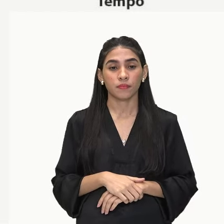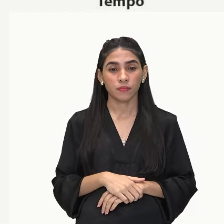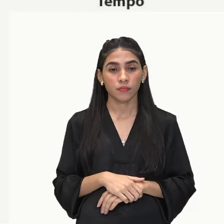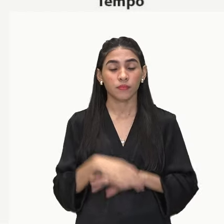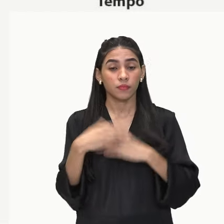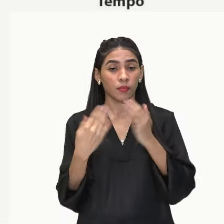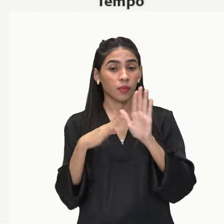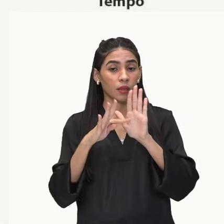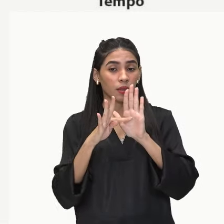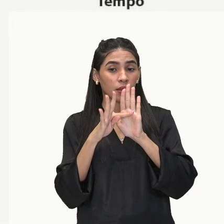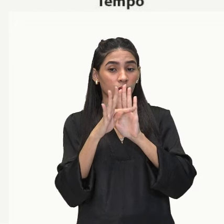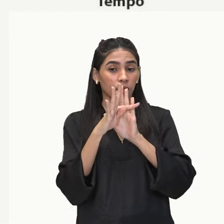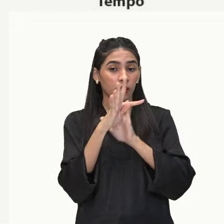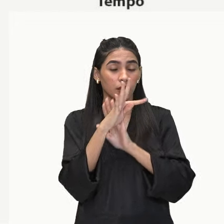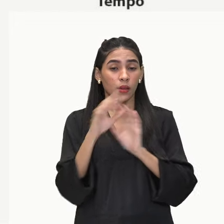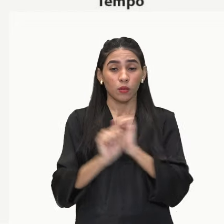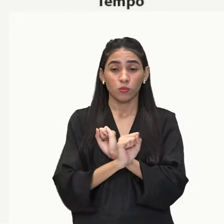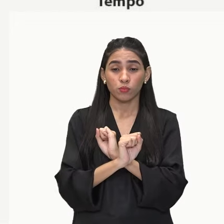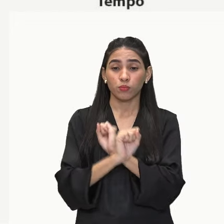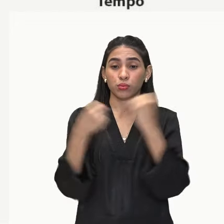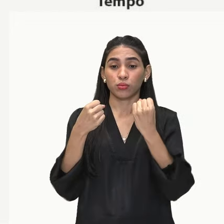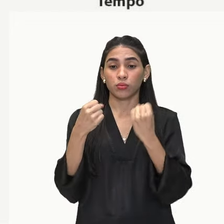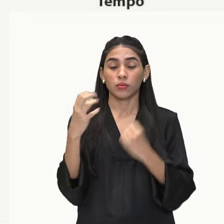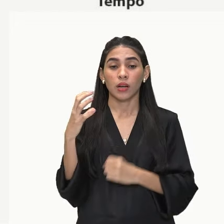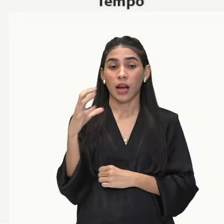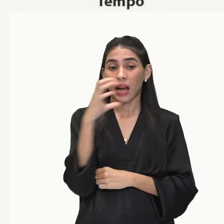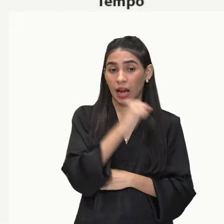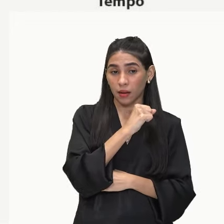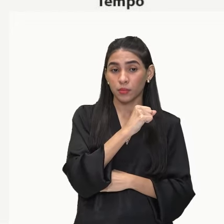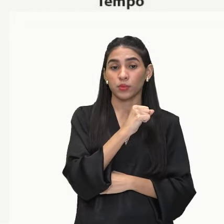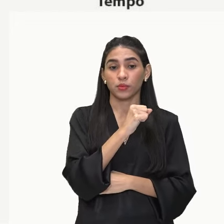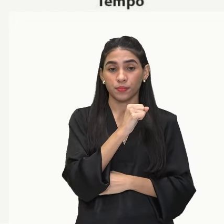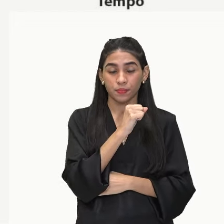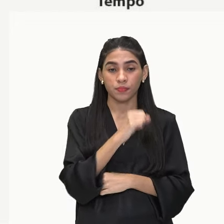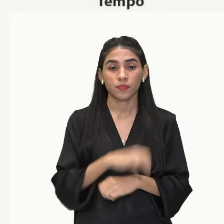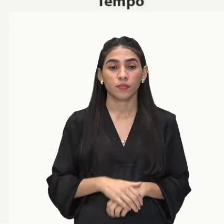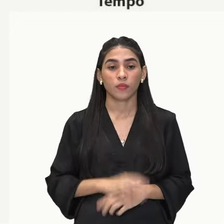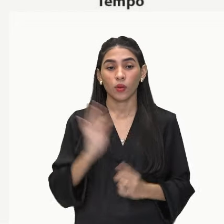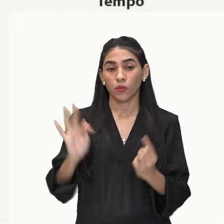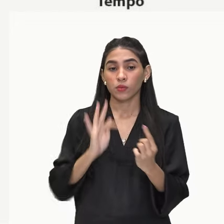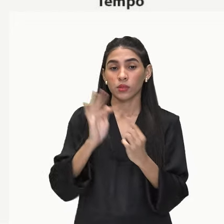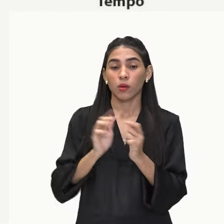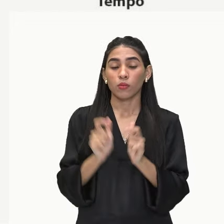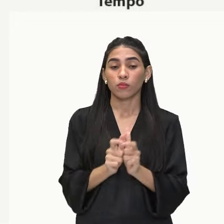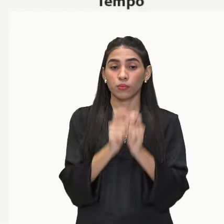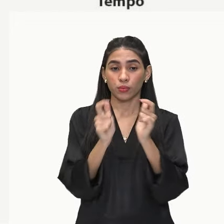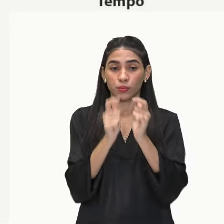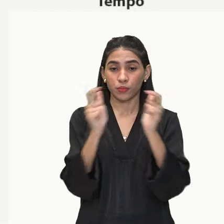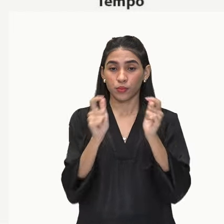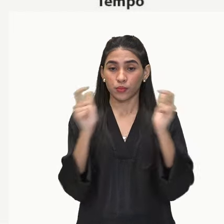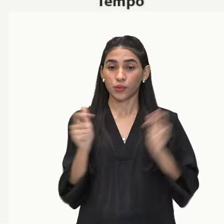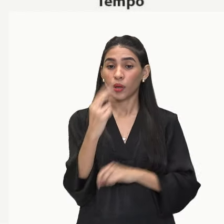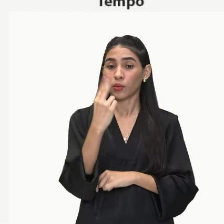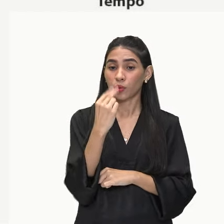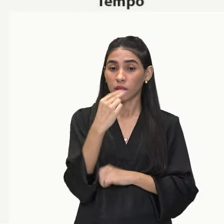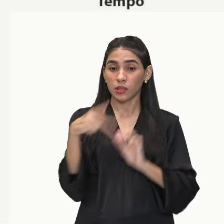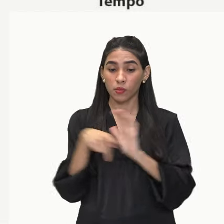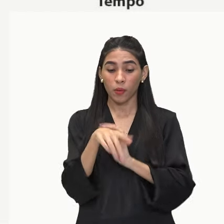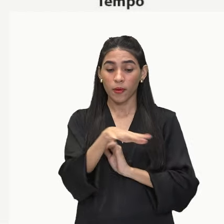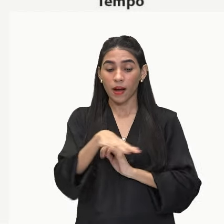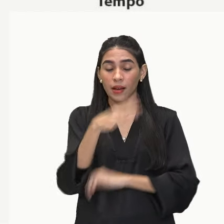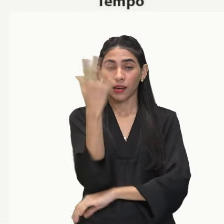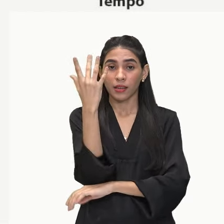um crescimento explosivo geométrico em função do aumento de quê? De nutrientes do meio.